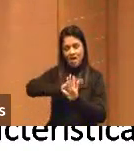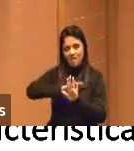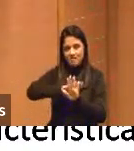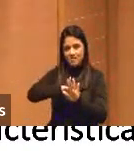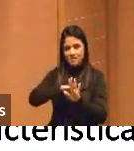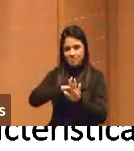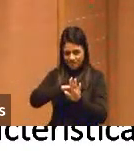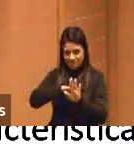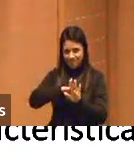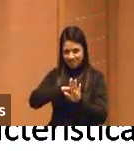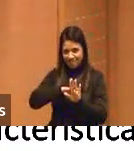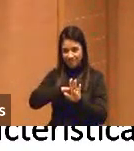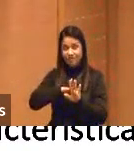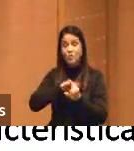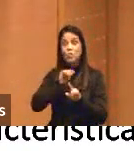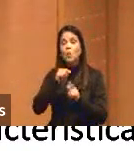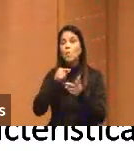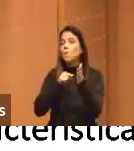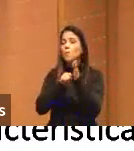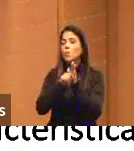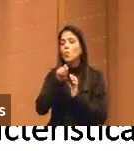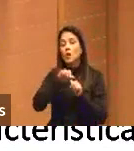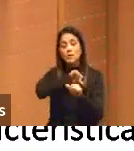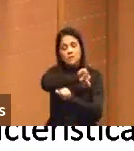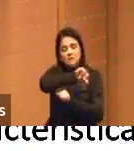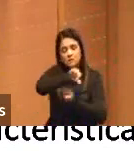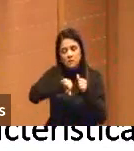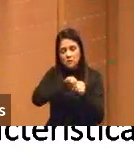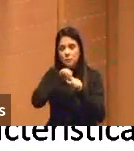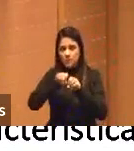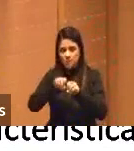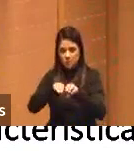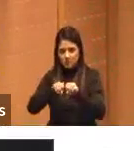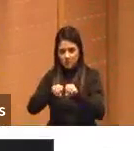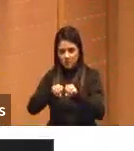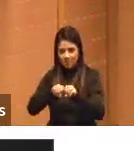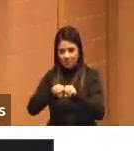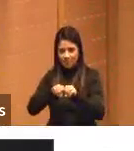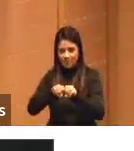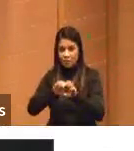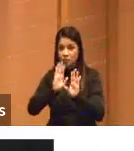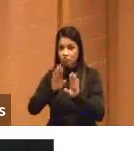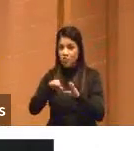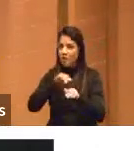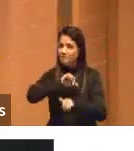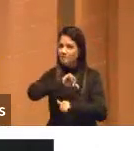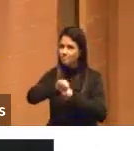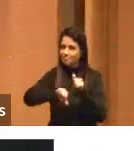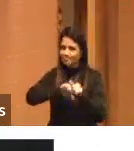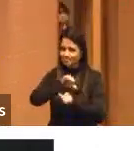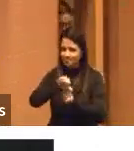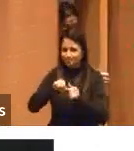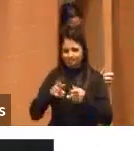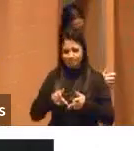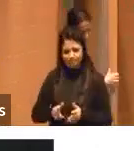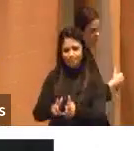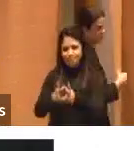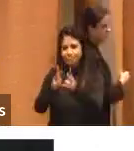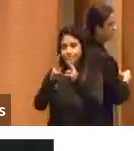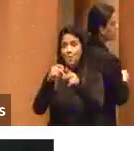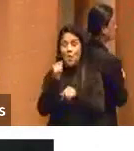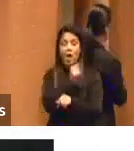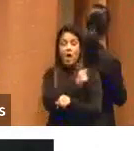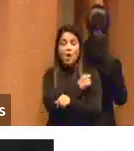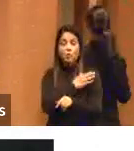A pergunta não é se ele vai transformar a educação. ele já transformou, já está em curso. Os meus alunos, por exemplo,